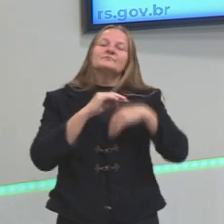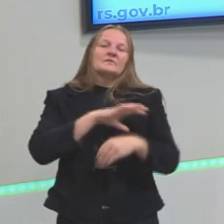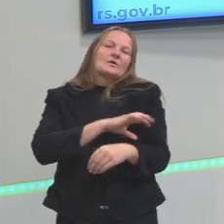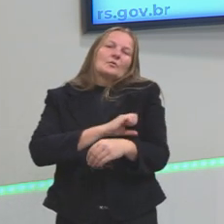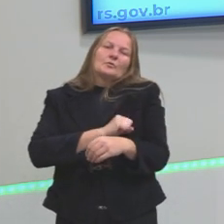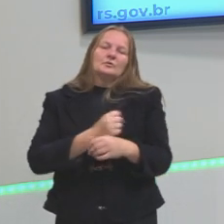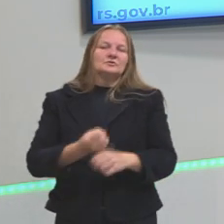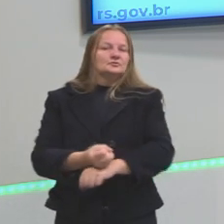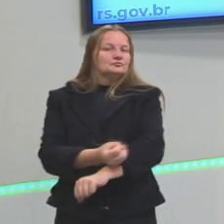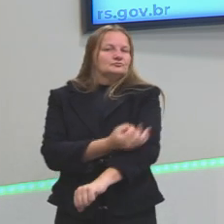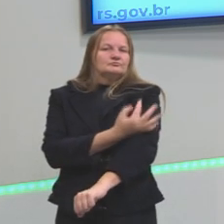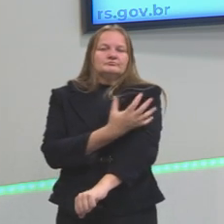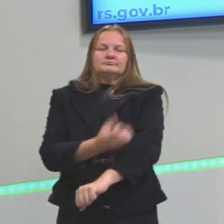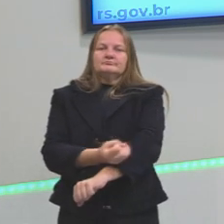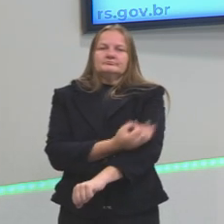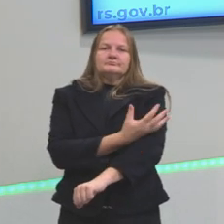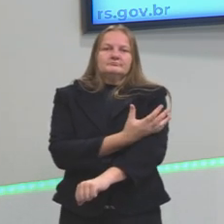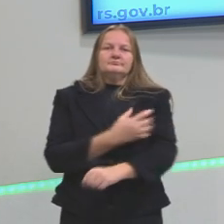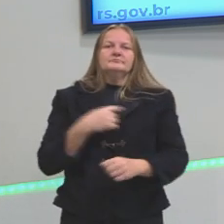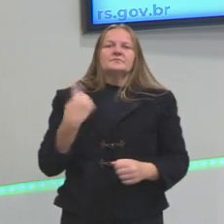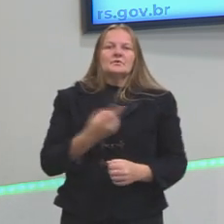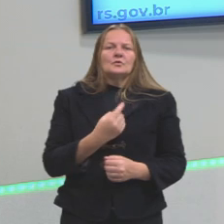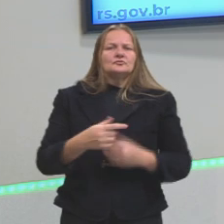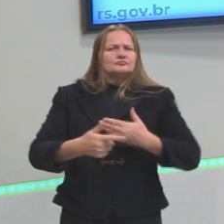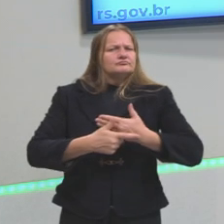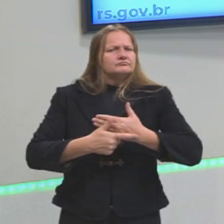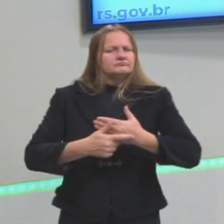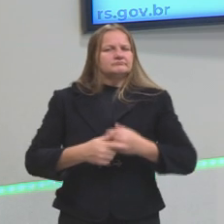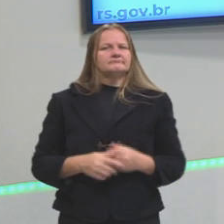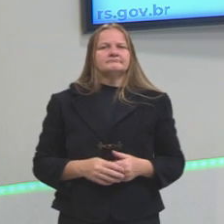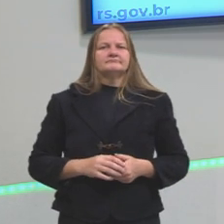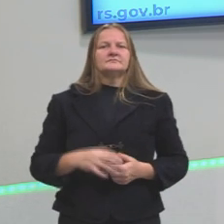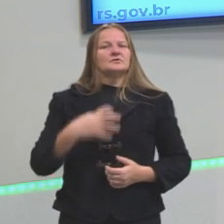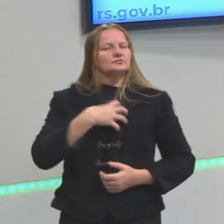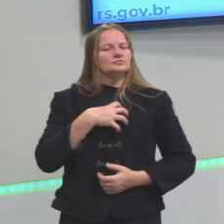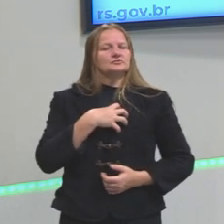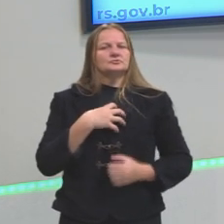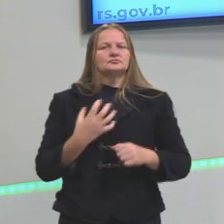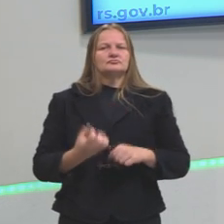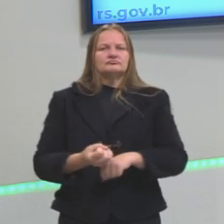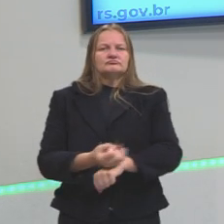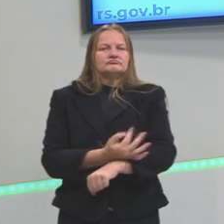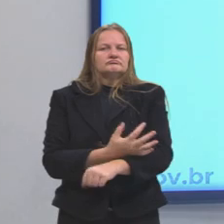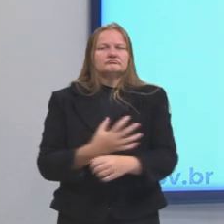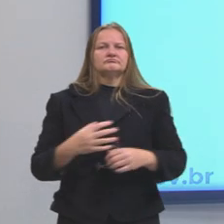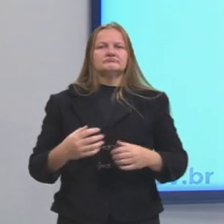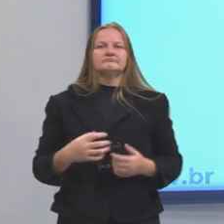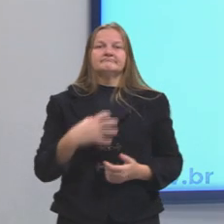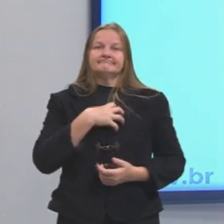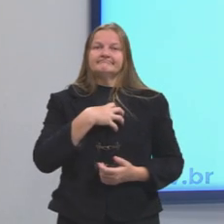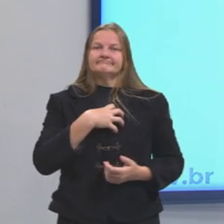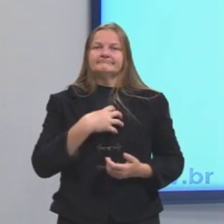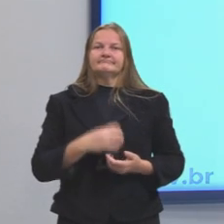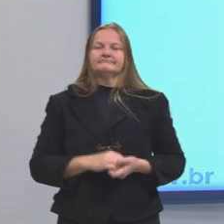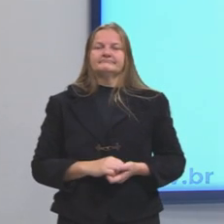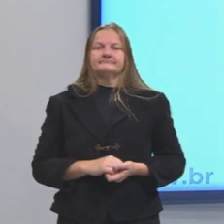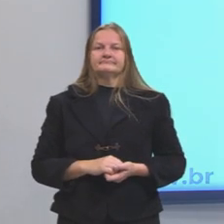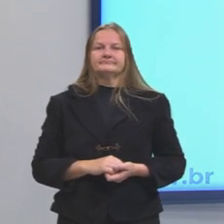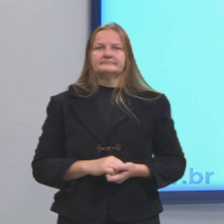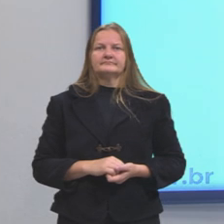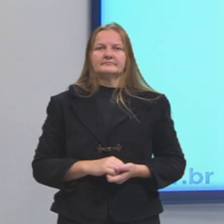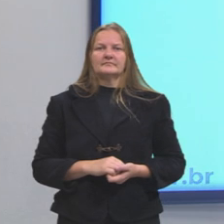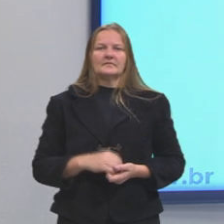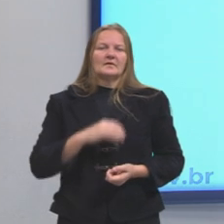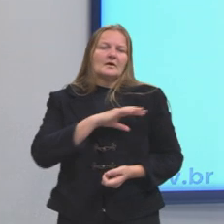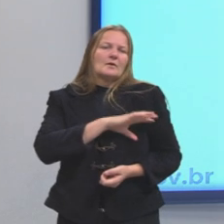nossas emoções, com as nossas pulsões, com os nossos sentimentos. E também, muitas vezes, agimos sem pensar. E aí entra a questão do